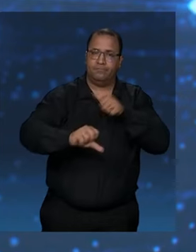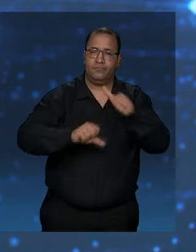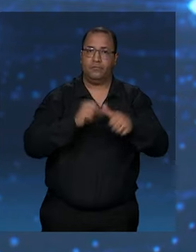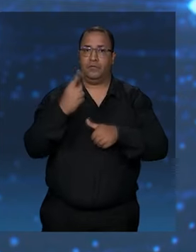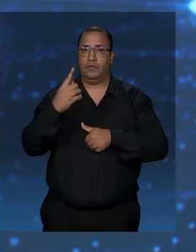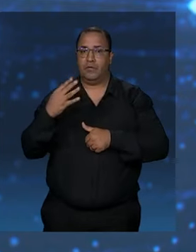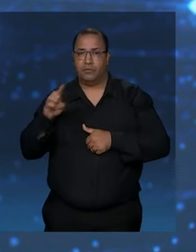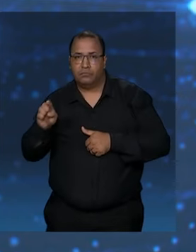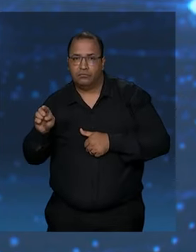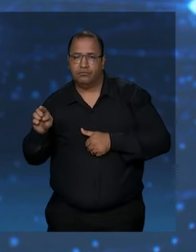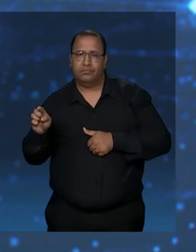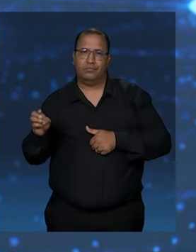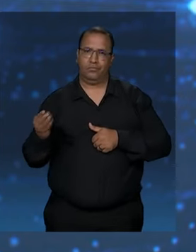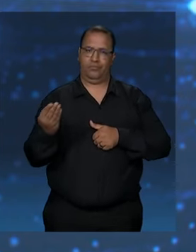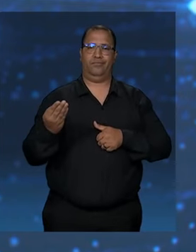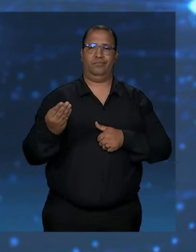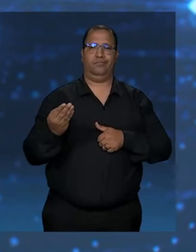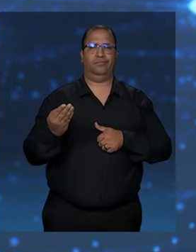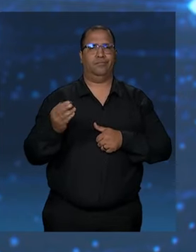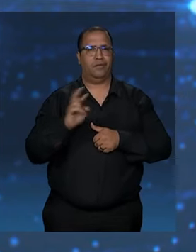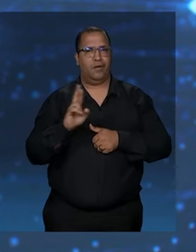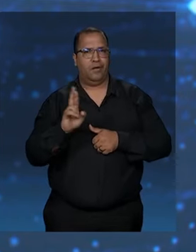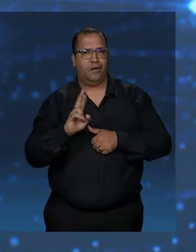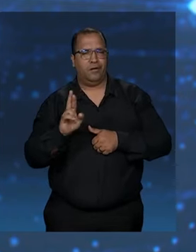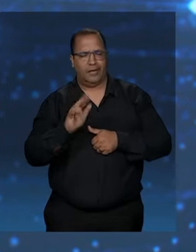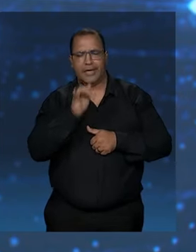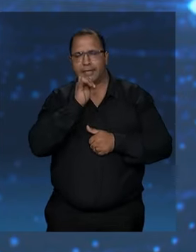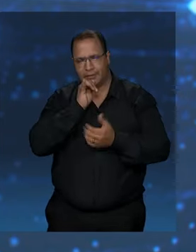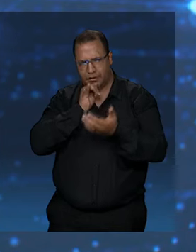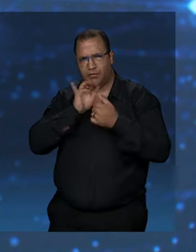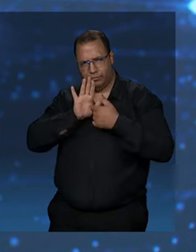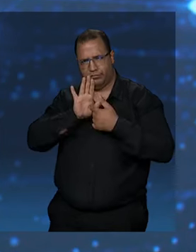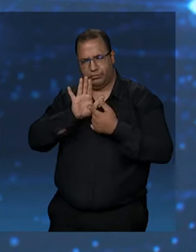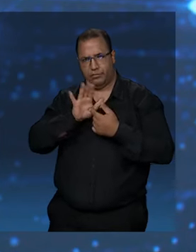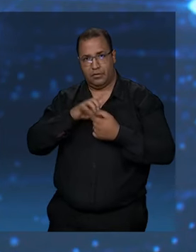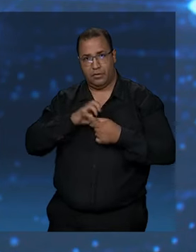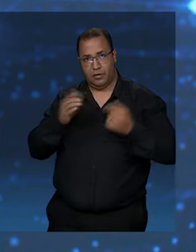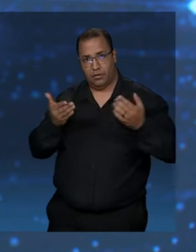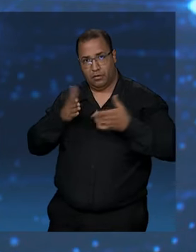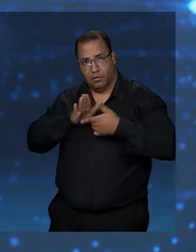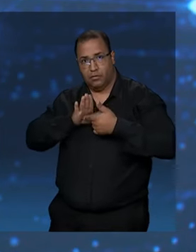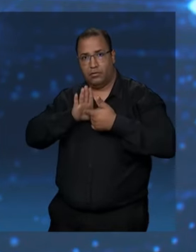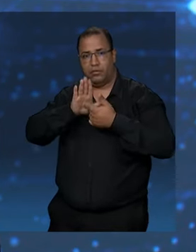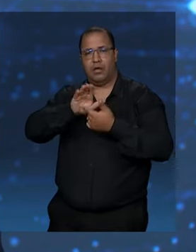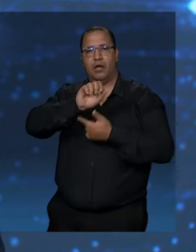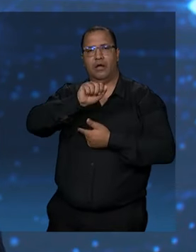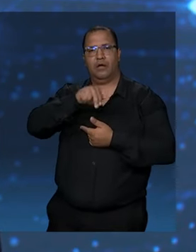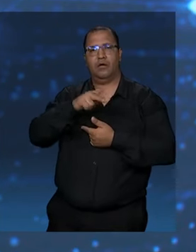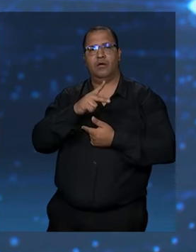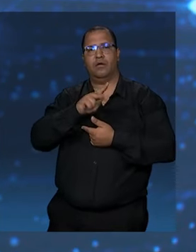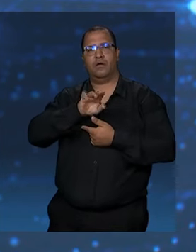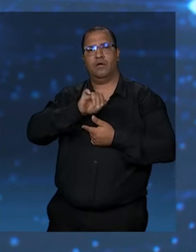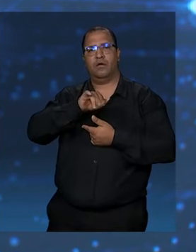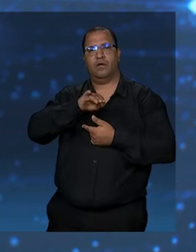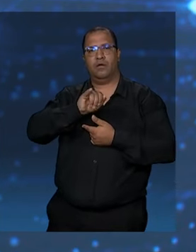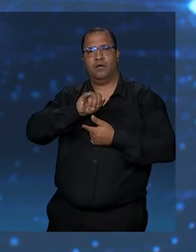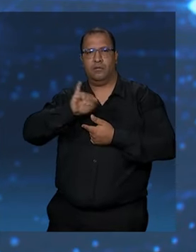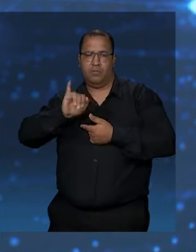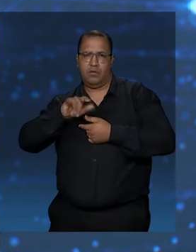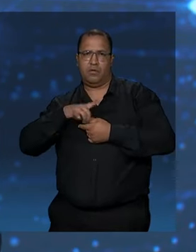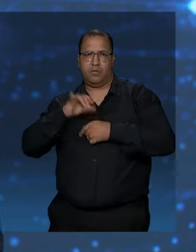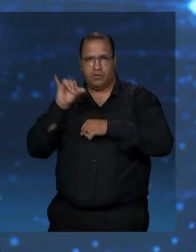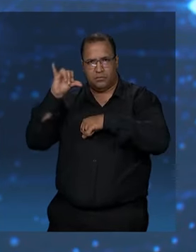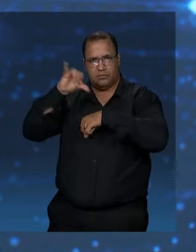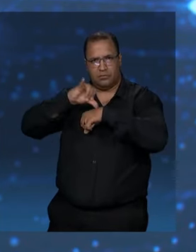14 bilhões de reais. Quer um exemplo? A gente agora fez a inauguração do AIMB. Nós vamos ter ali o maior